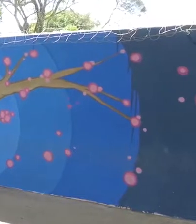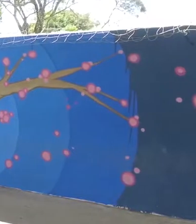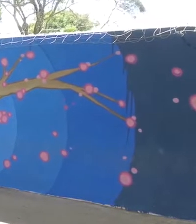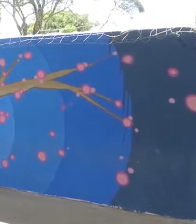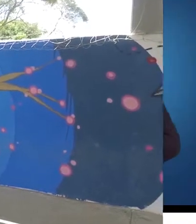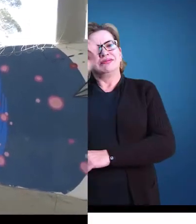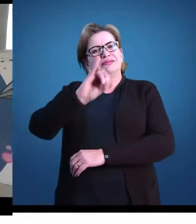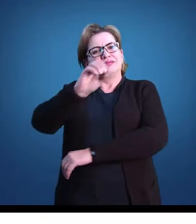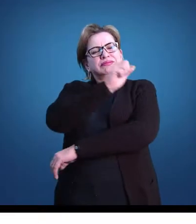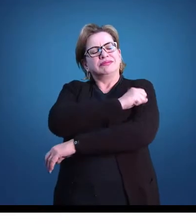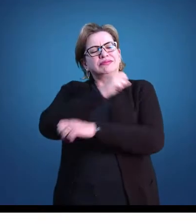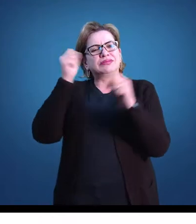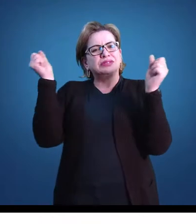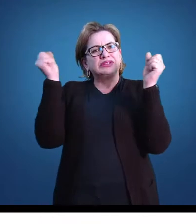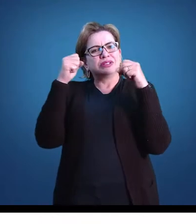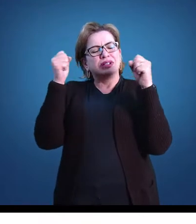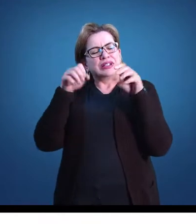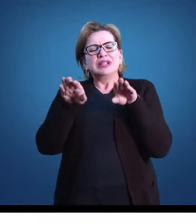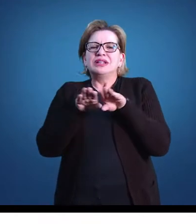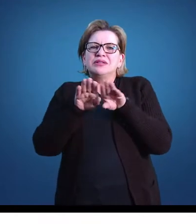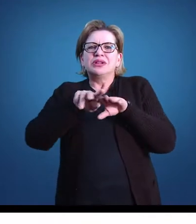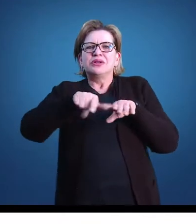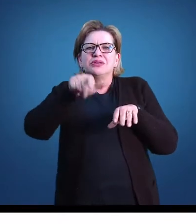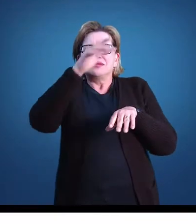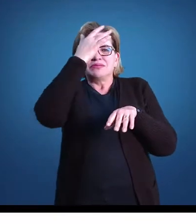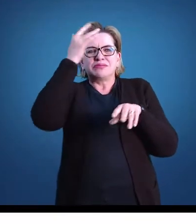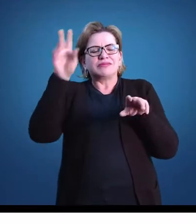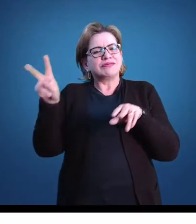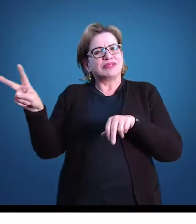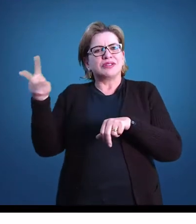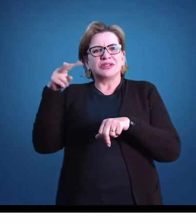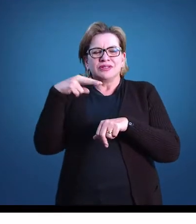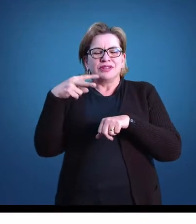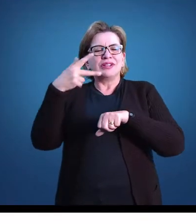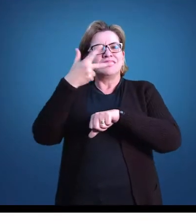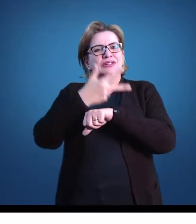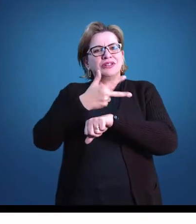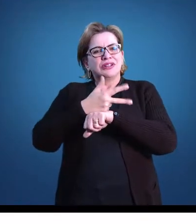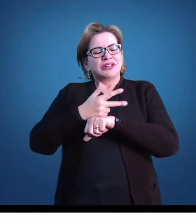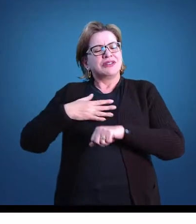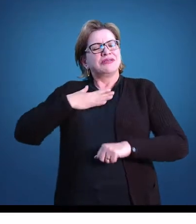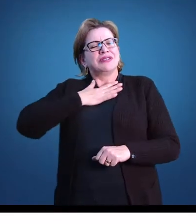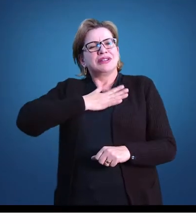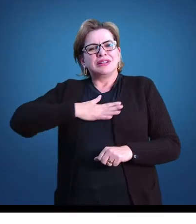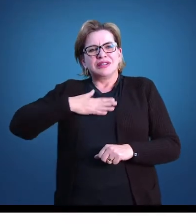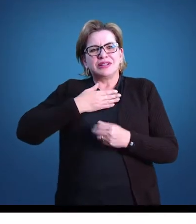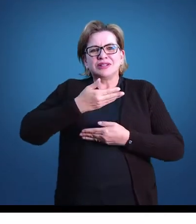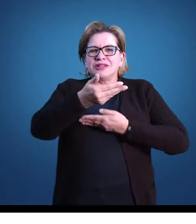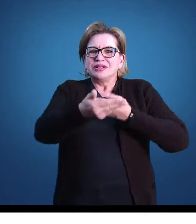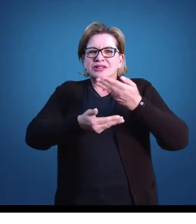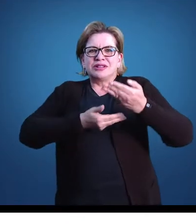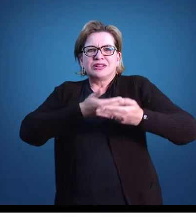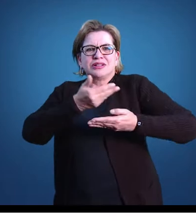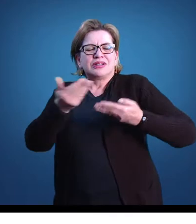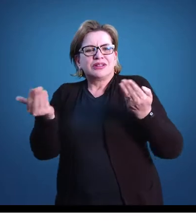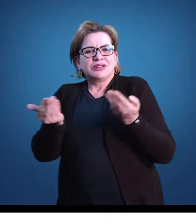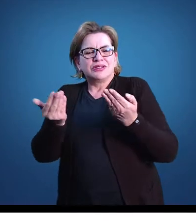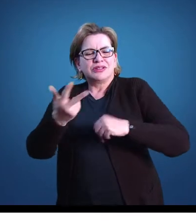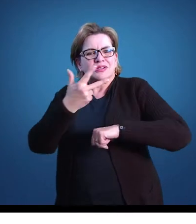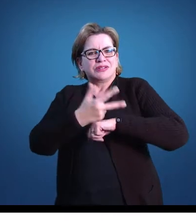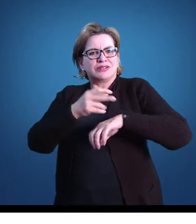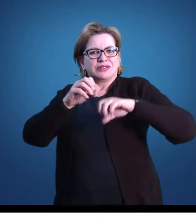Olá, acadêmicos de Educação Física e demais espectadores. Mais uma vez, é um prazer interagir com vocês através dessa videoaula.